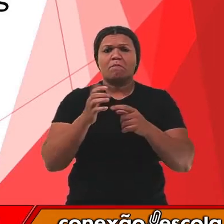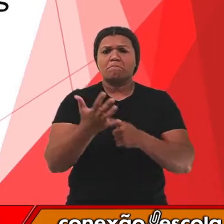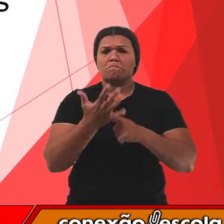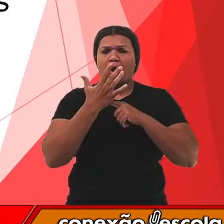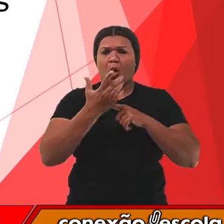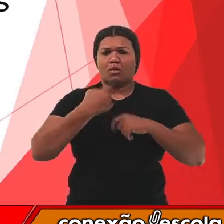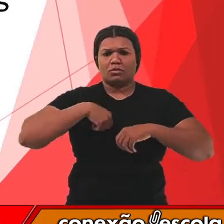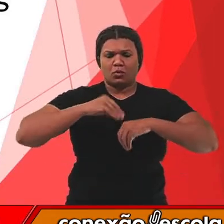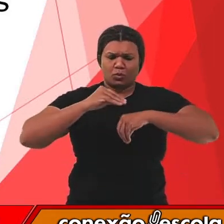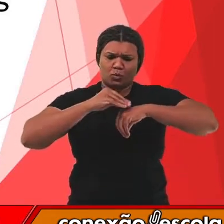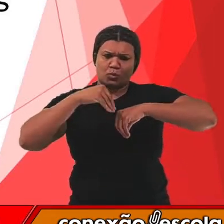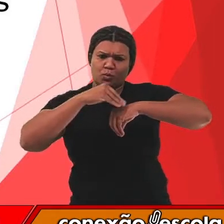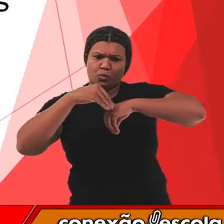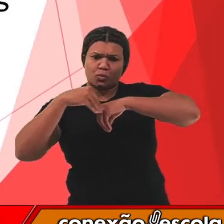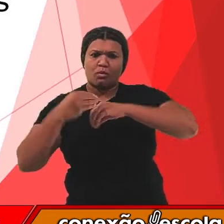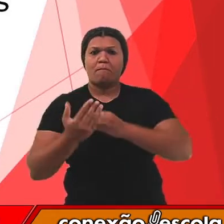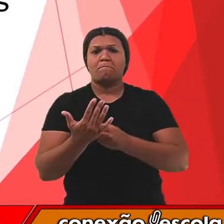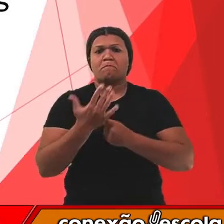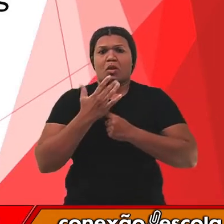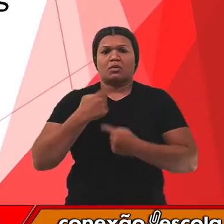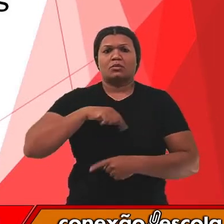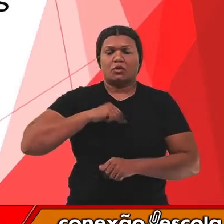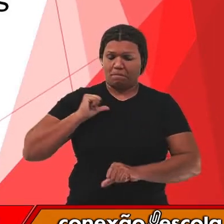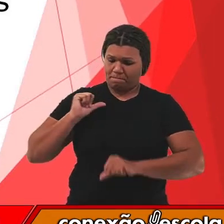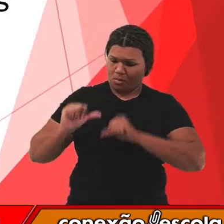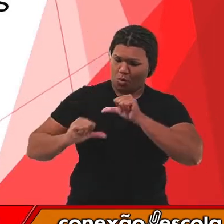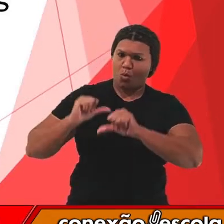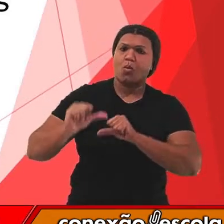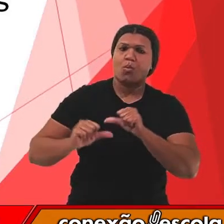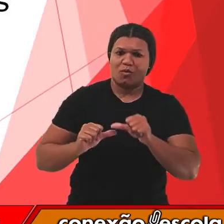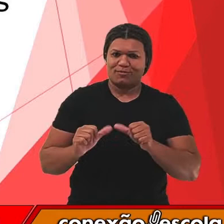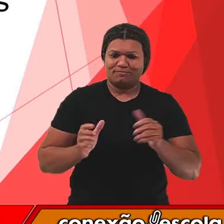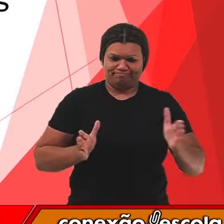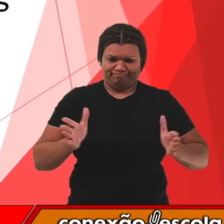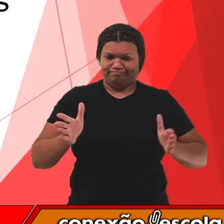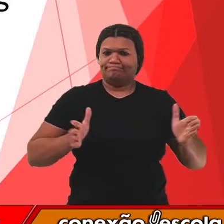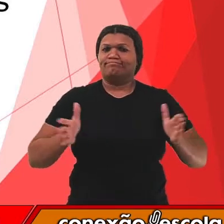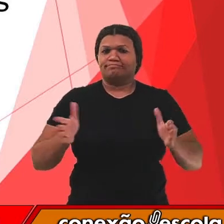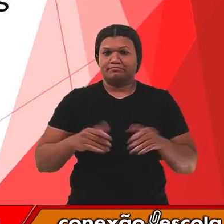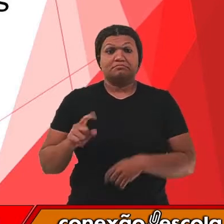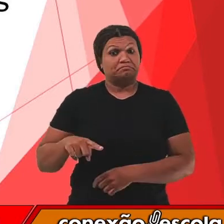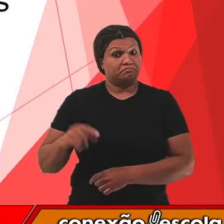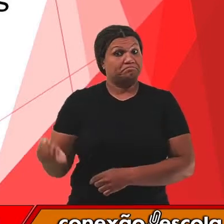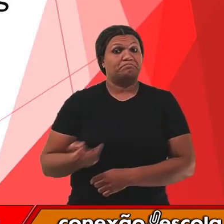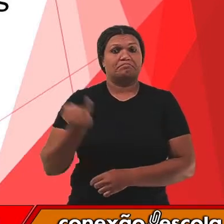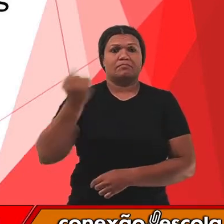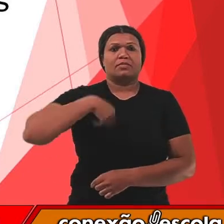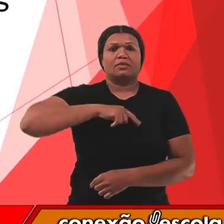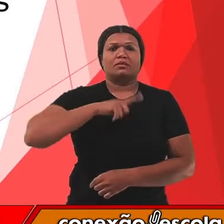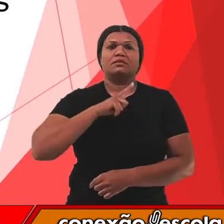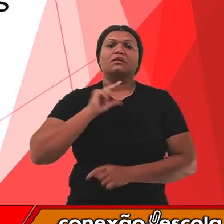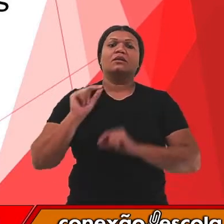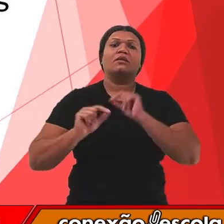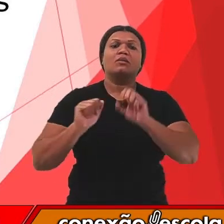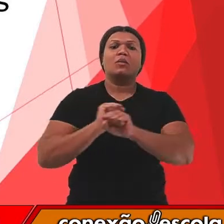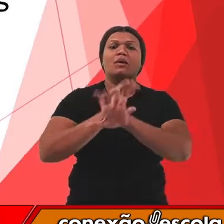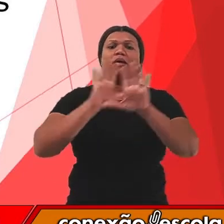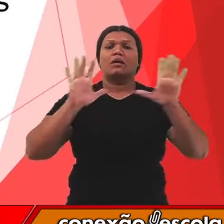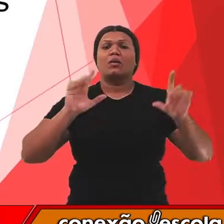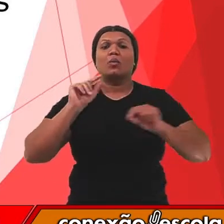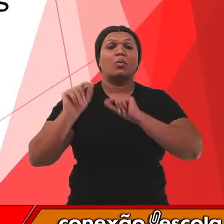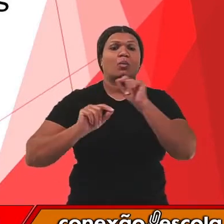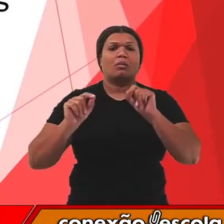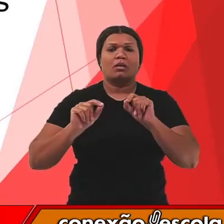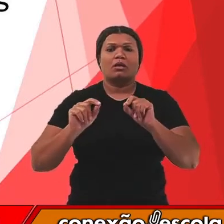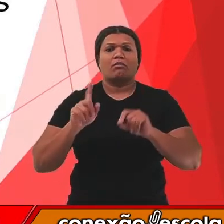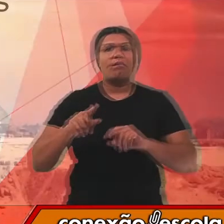vivos mudam ao longo do tempo. Então, é muito importante nós termos essa evidência para poder